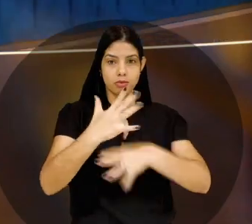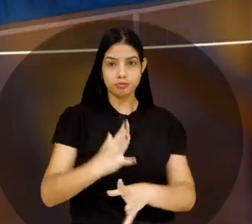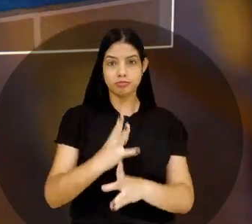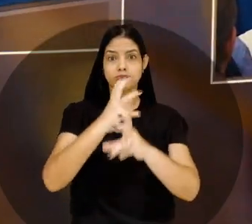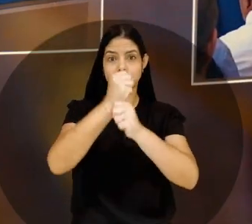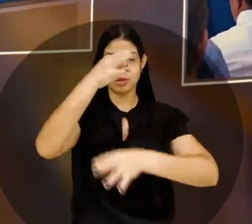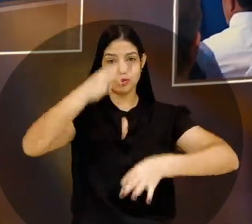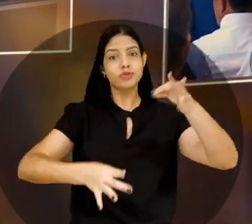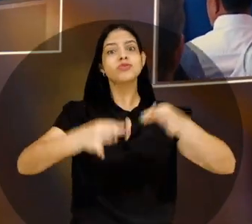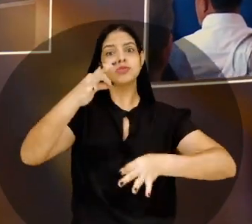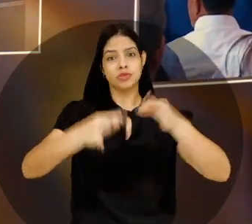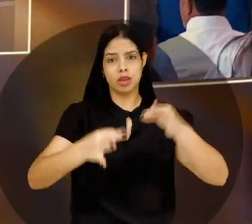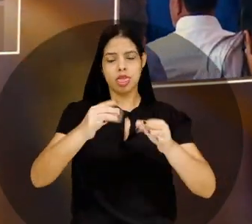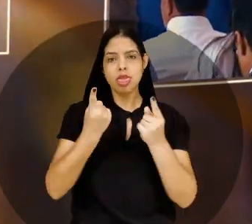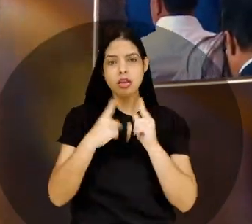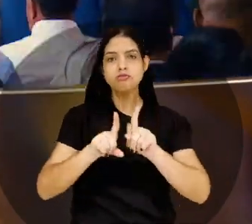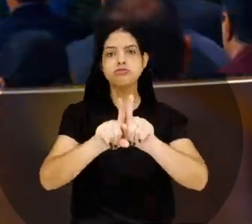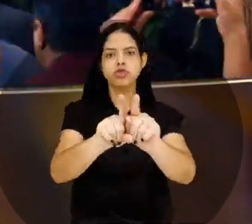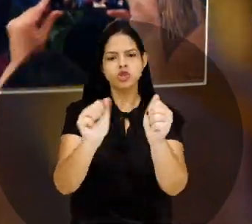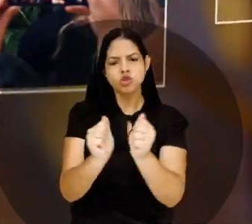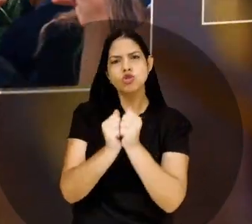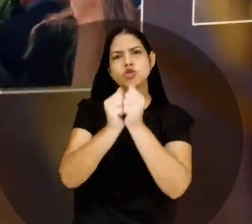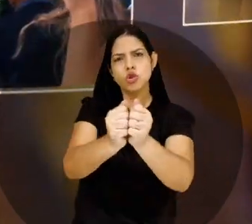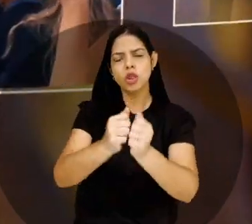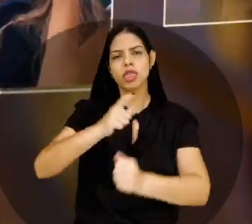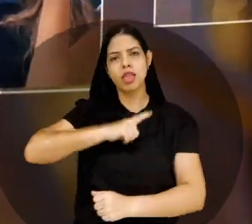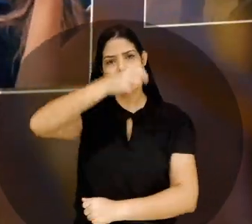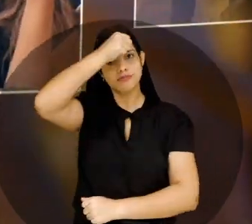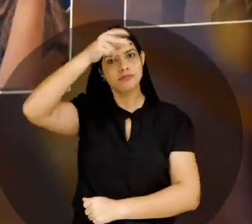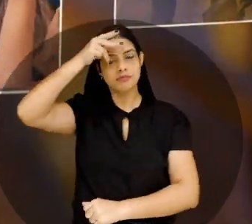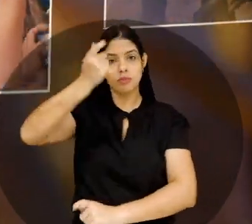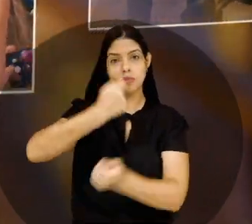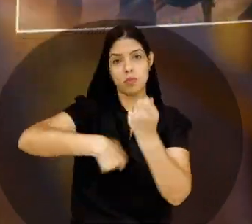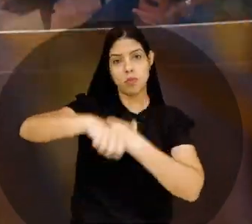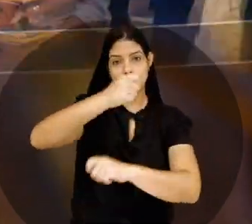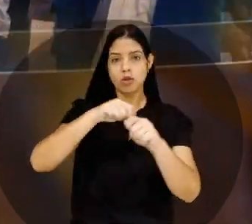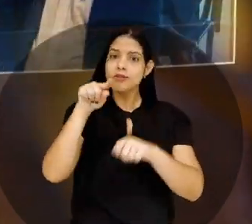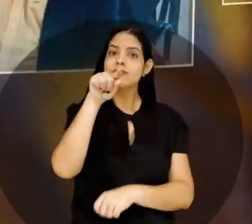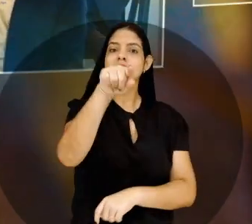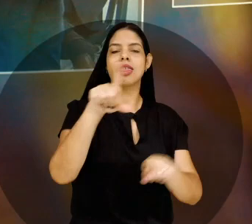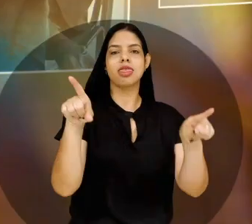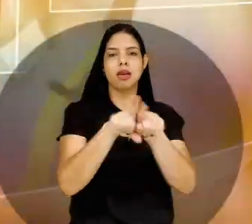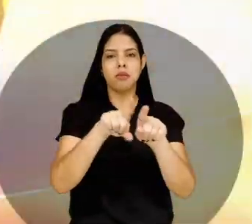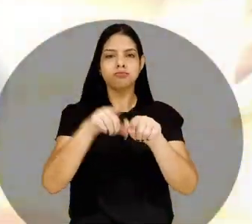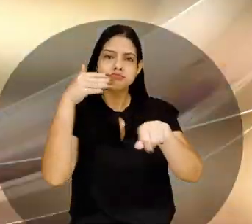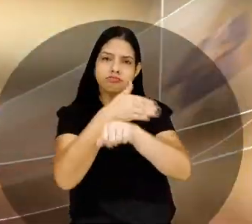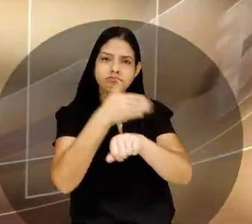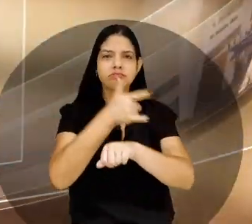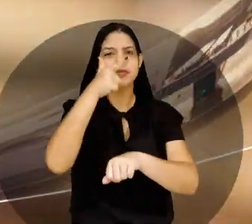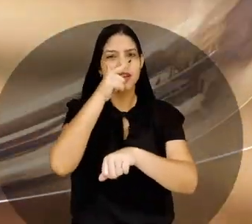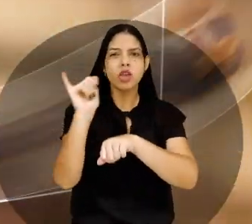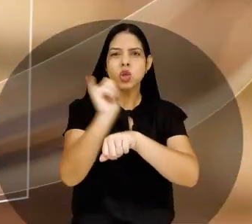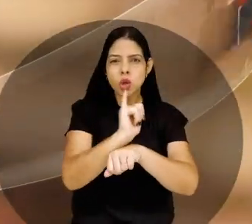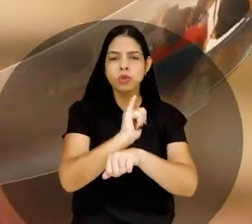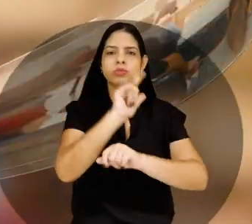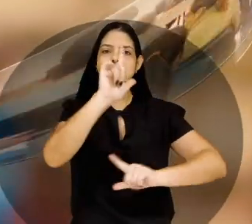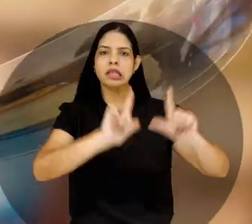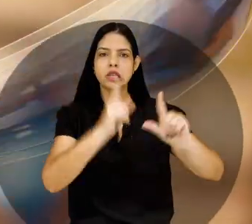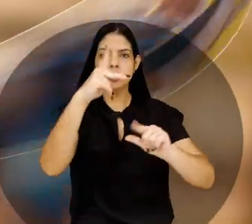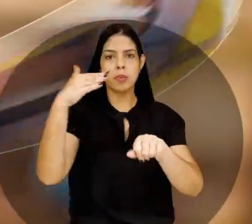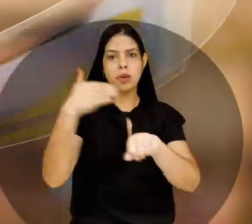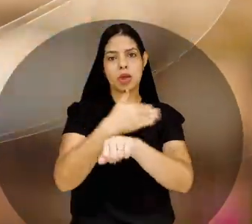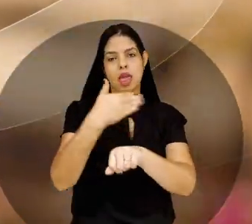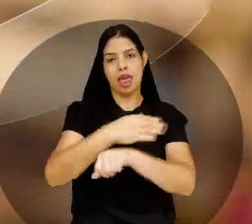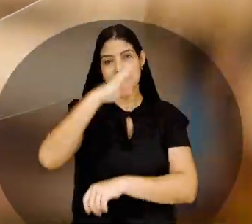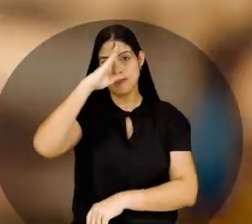Esse é o papel do Tribunal de Contas. Estar lado a lado com a administração pública e com você. Acesse os canais e acompanhe esse trabalho de